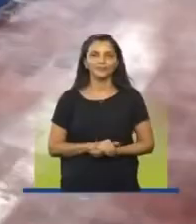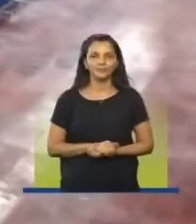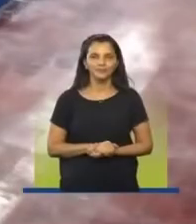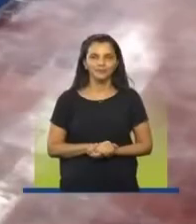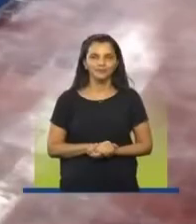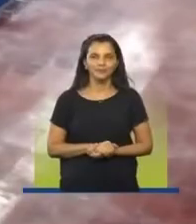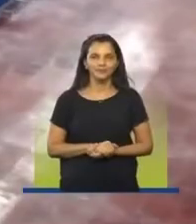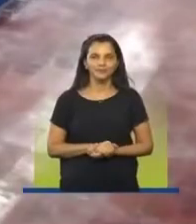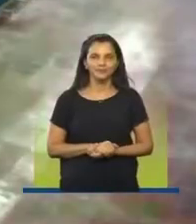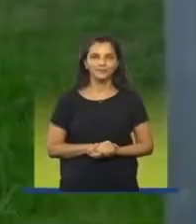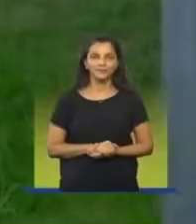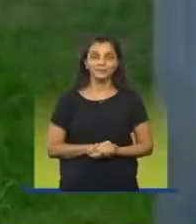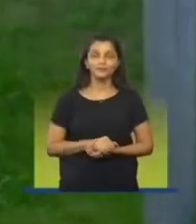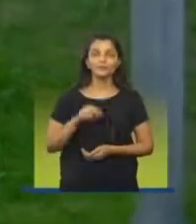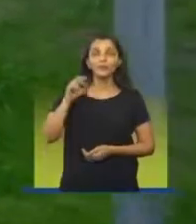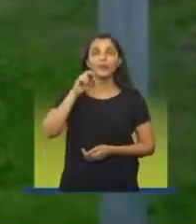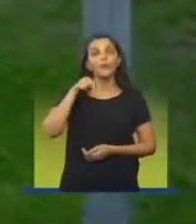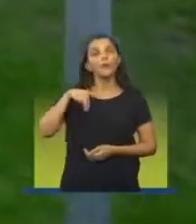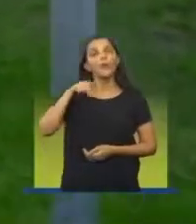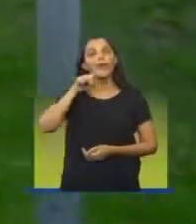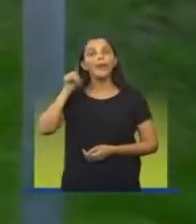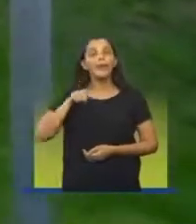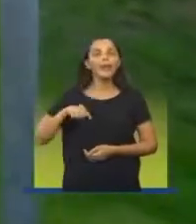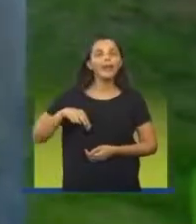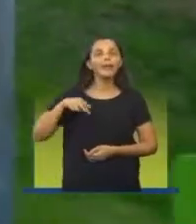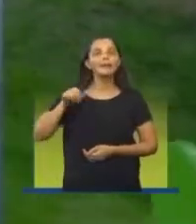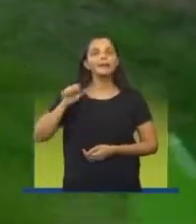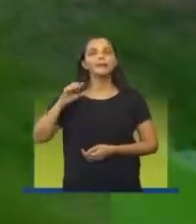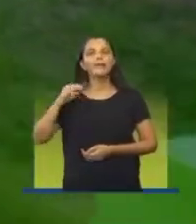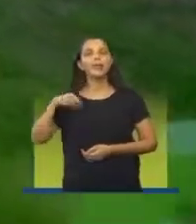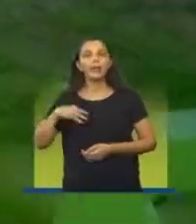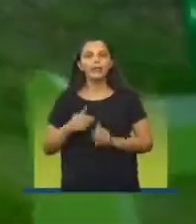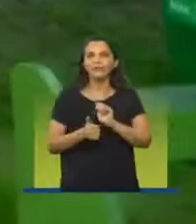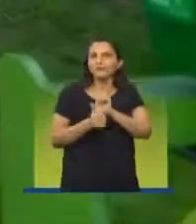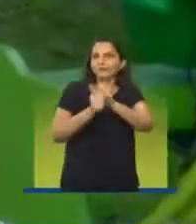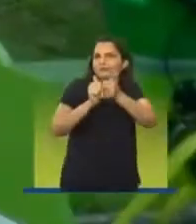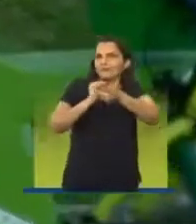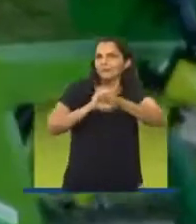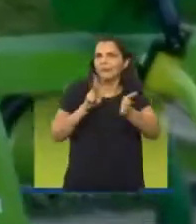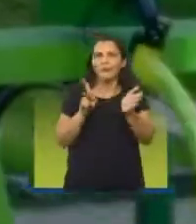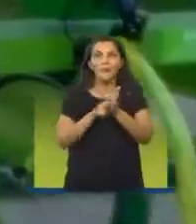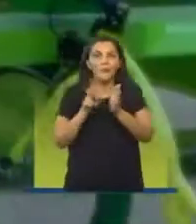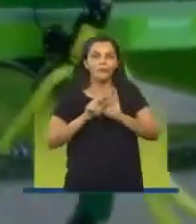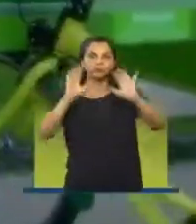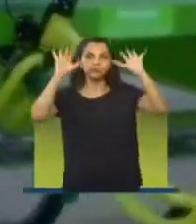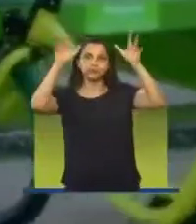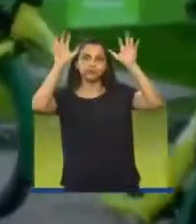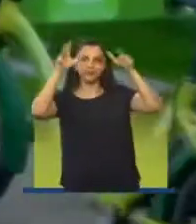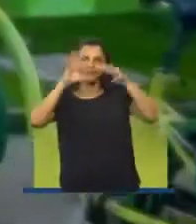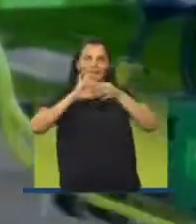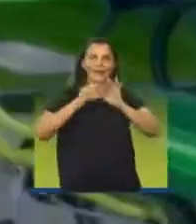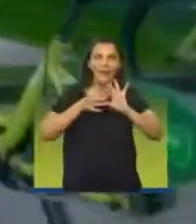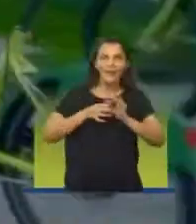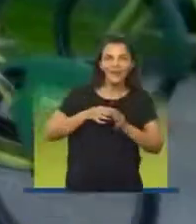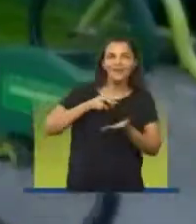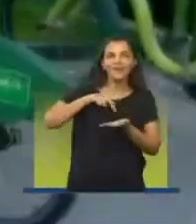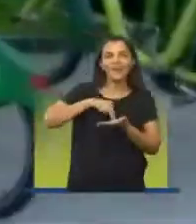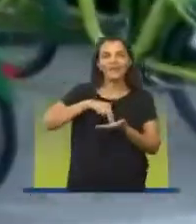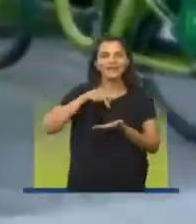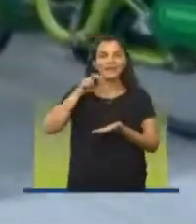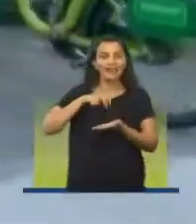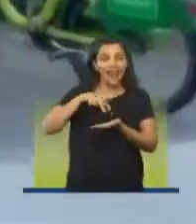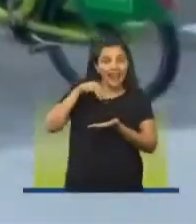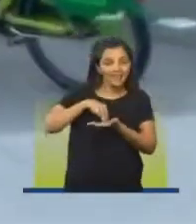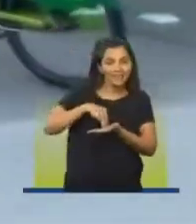O M-Nascimento virou um super centro poliesportivo. Tem arena olímpica para ginástica artística, ginásio